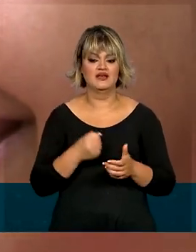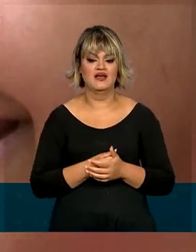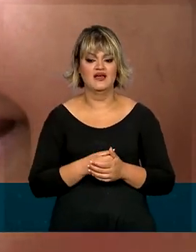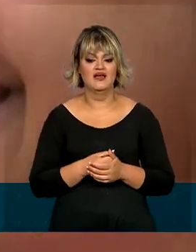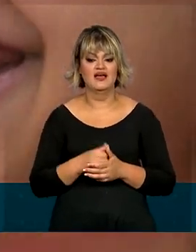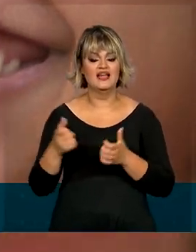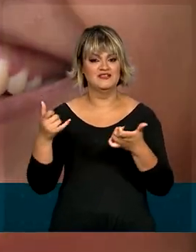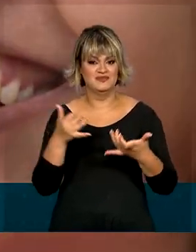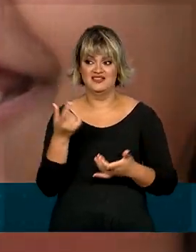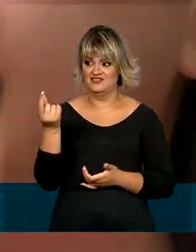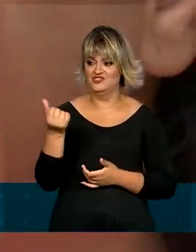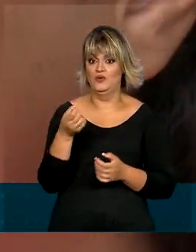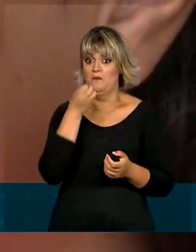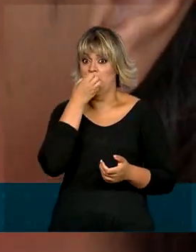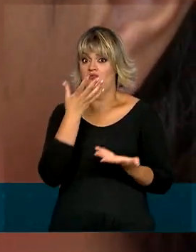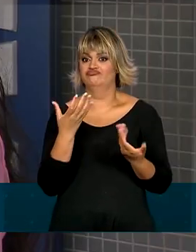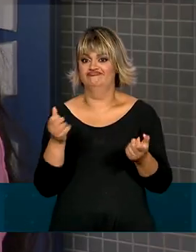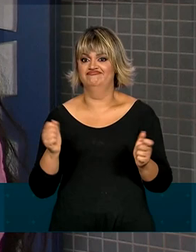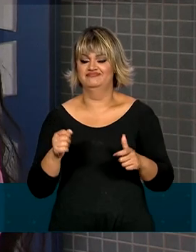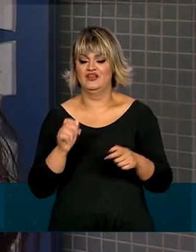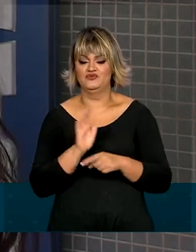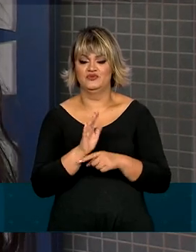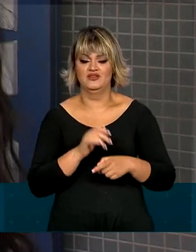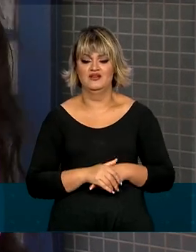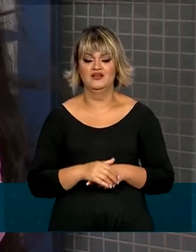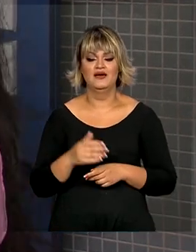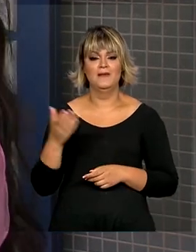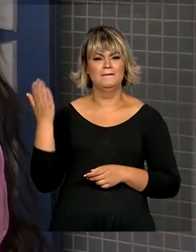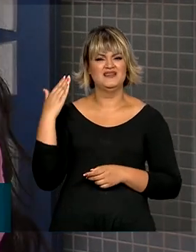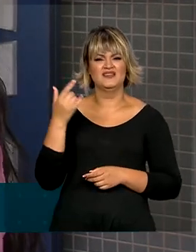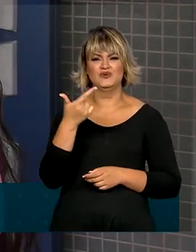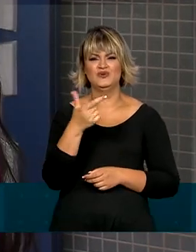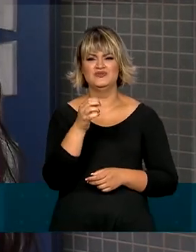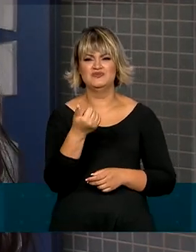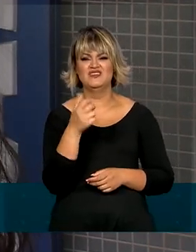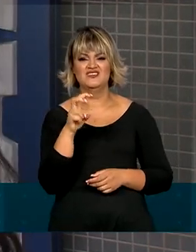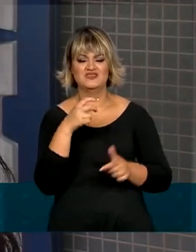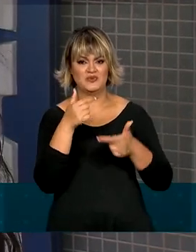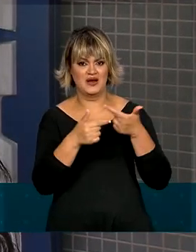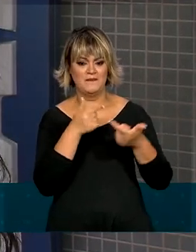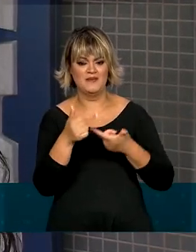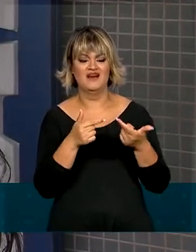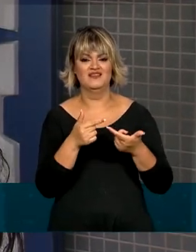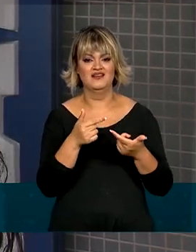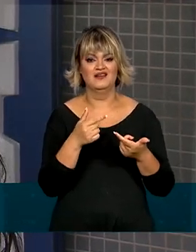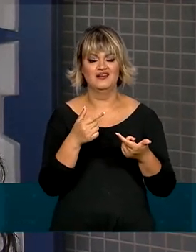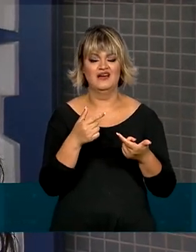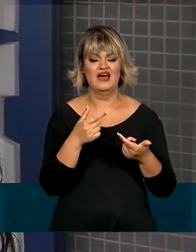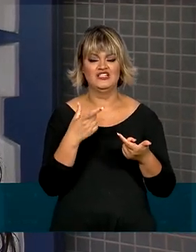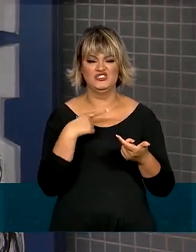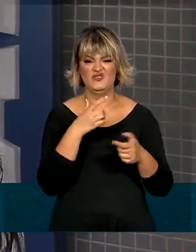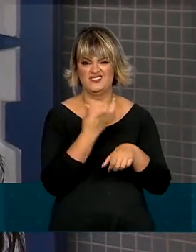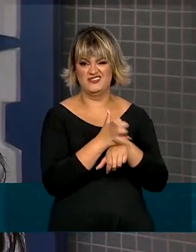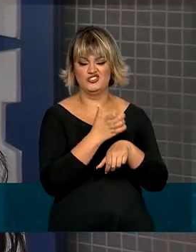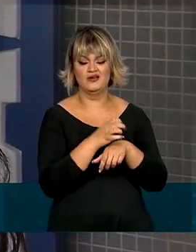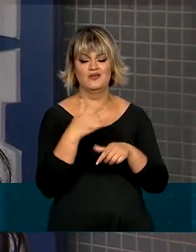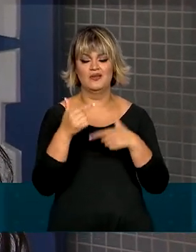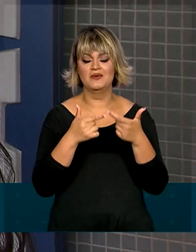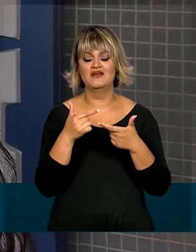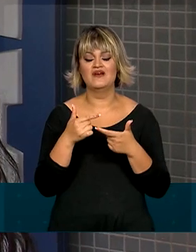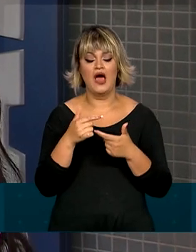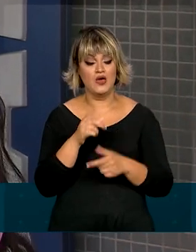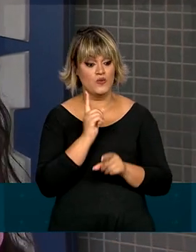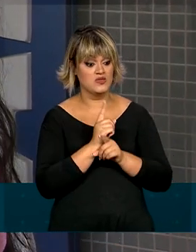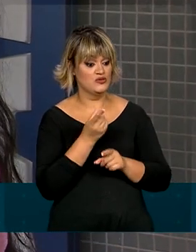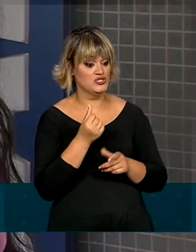Ela diz que o dinheiro vai ajudar. Foi de um emprego que eu tive em 2015, era jovem aprendiz na época, né? E aí eu